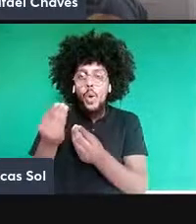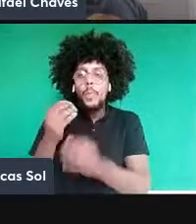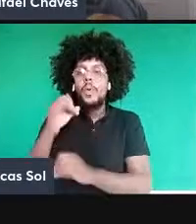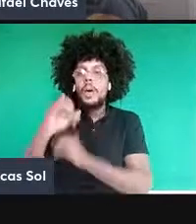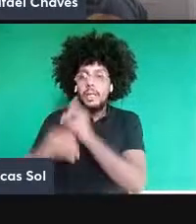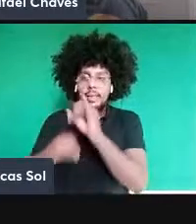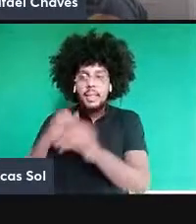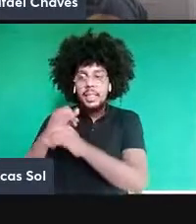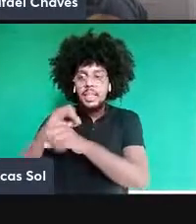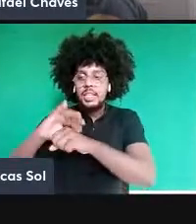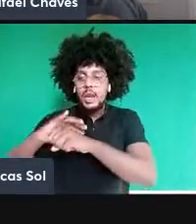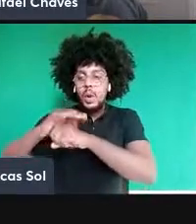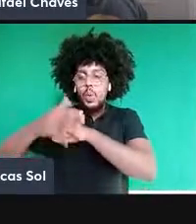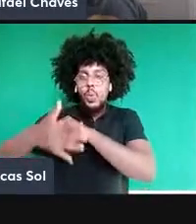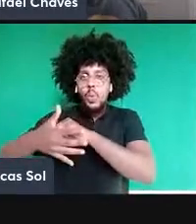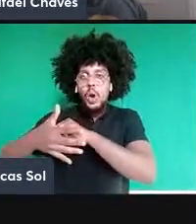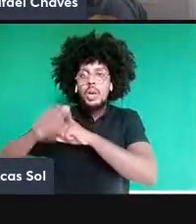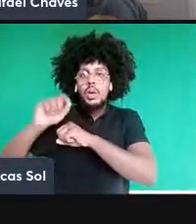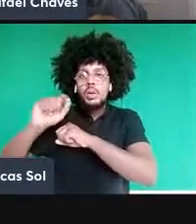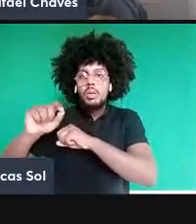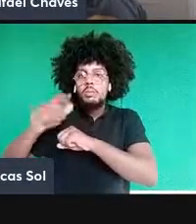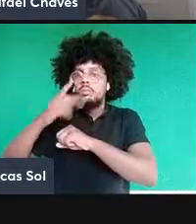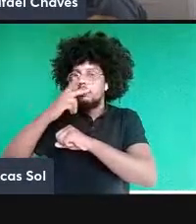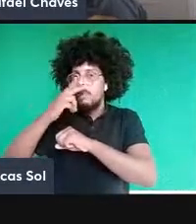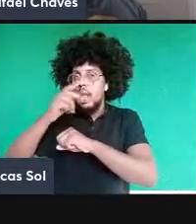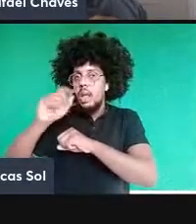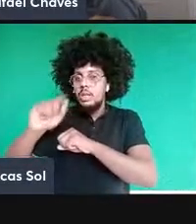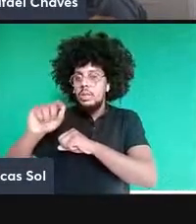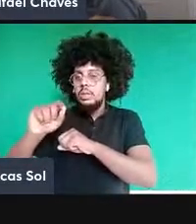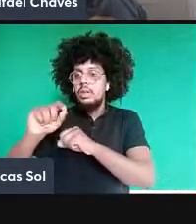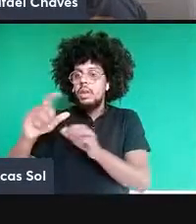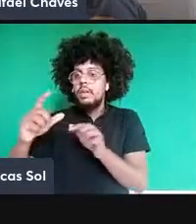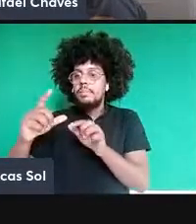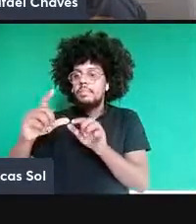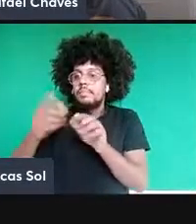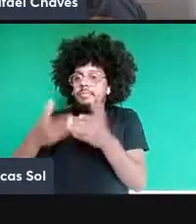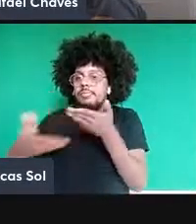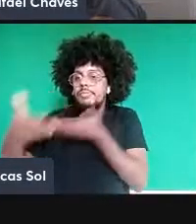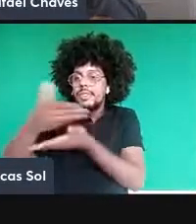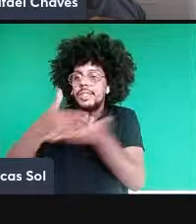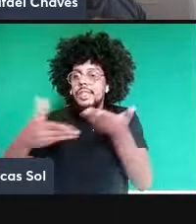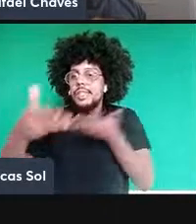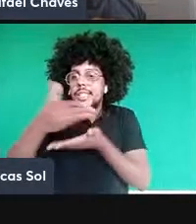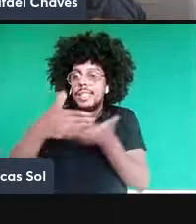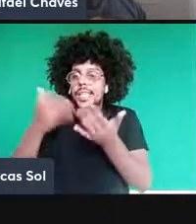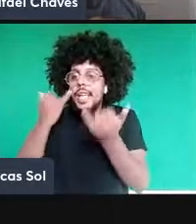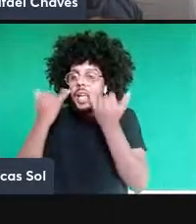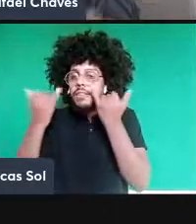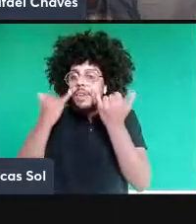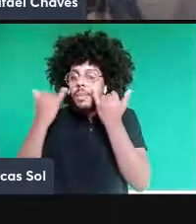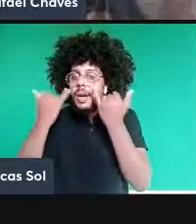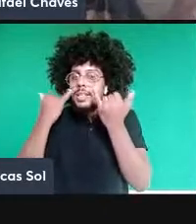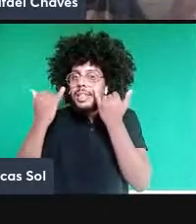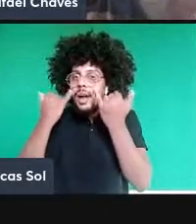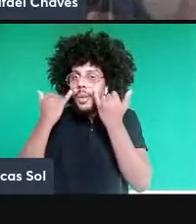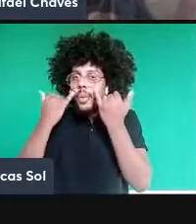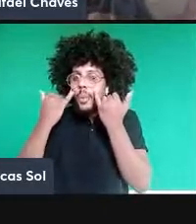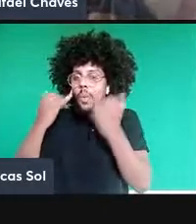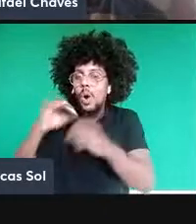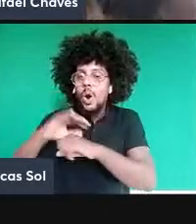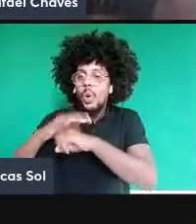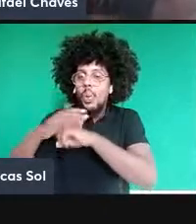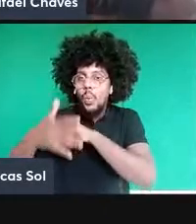esses nós vão estar trocando informação quântica, ou seja, eles vão estar enviando keywords entre si ou vão ter pares